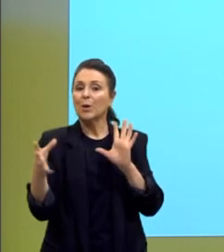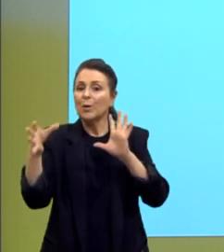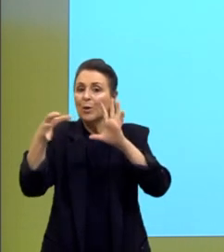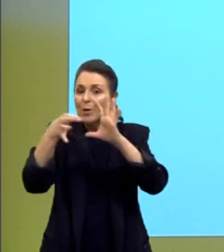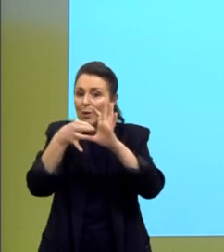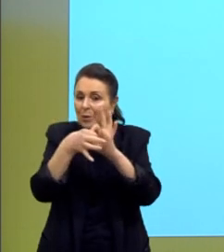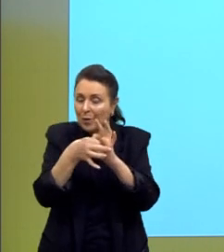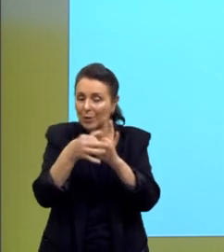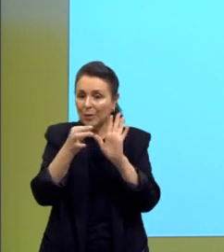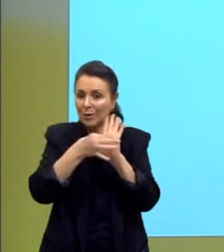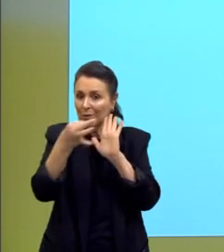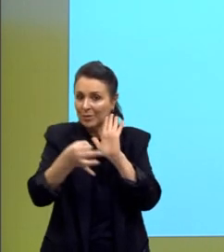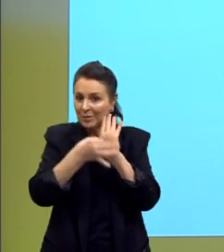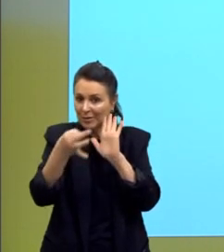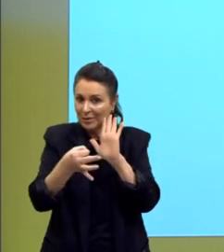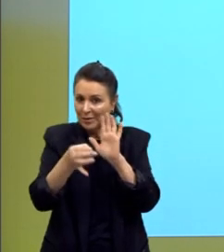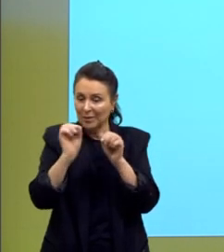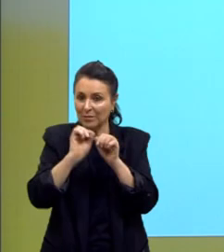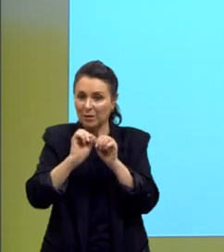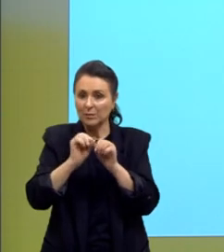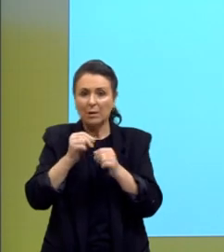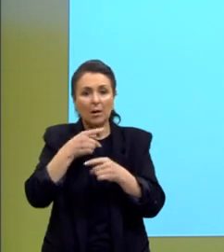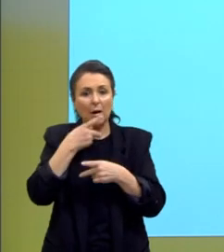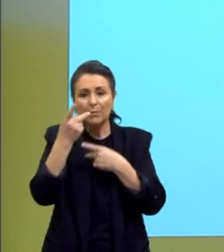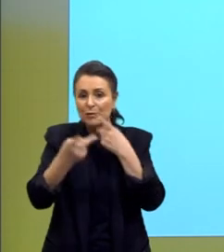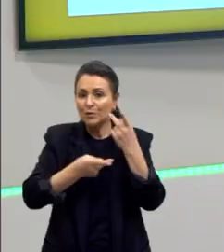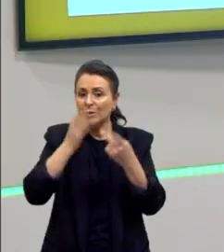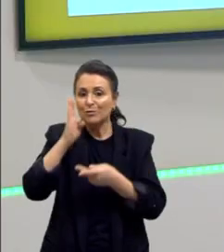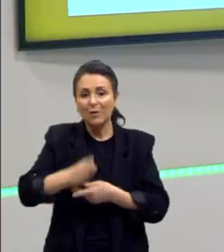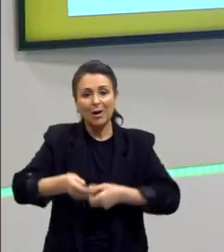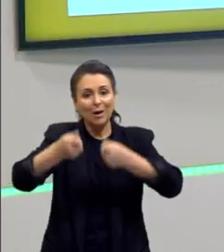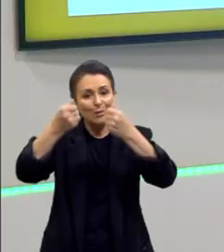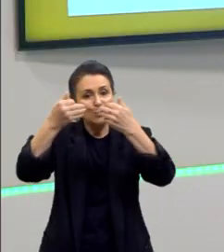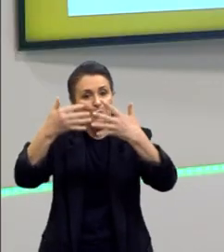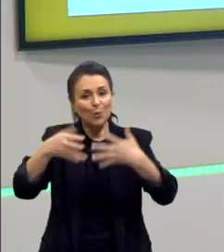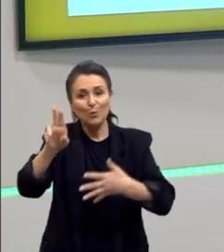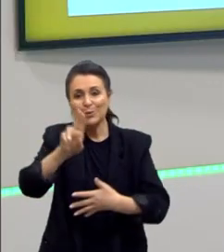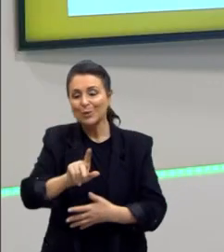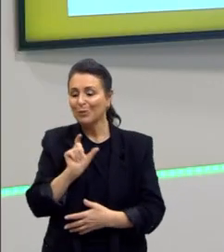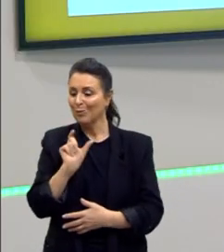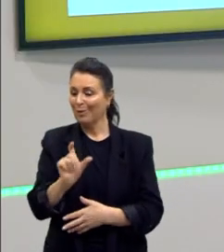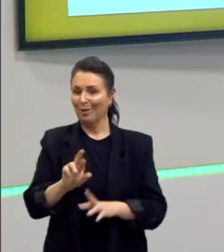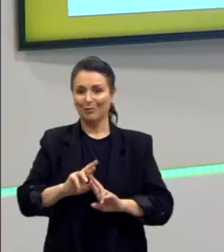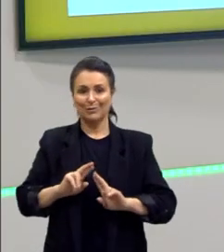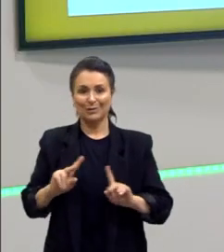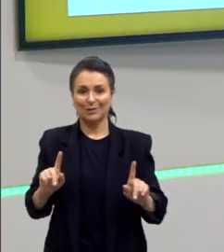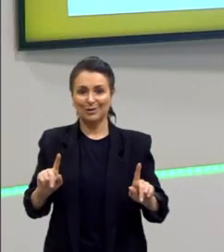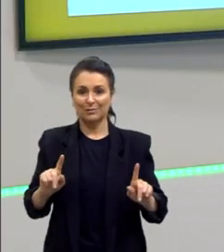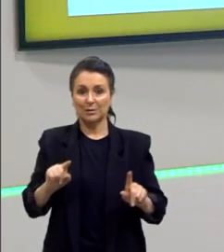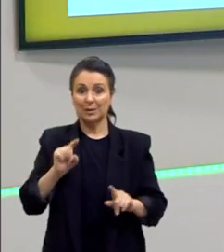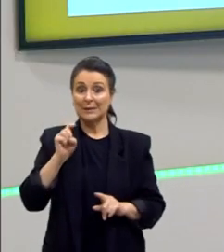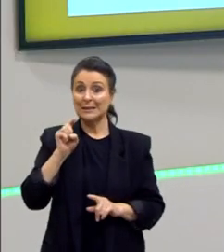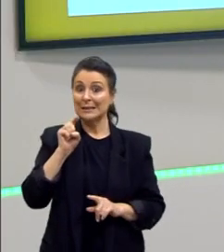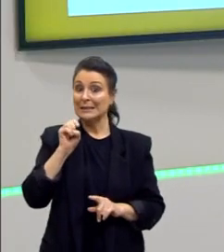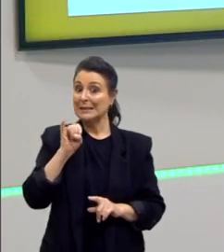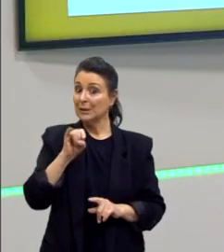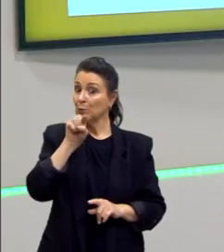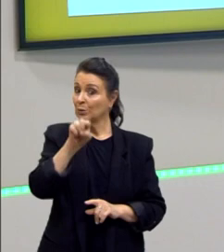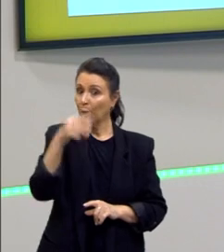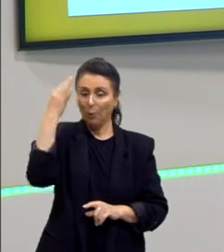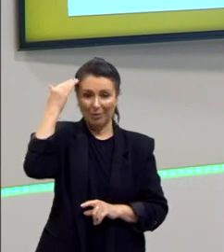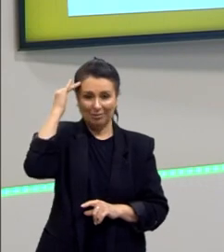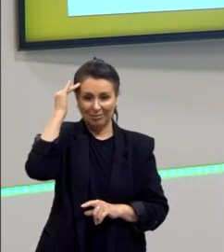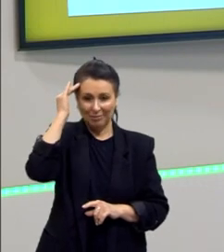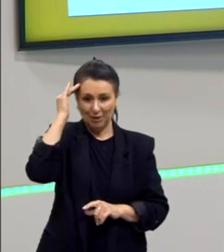argumentação. É a mesma coisa que eu já vim falando até agora, só que com palavras diferentes, para que? Se tu não entendeu a primeira vez que eu falei,